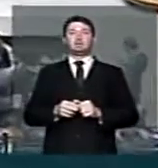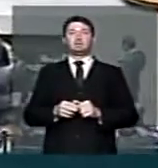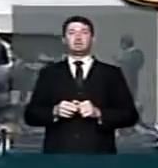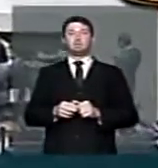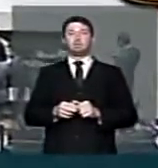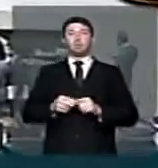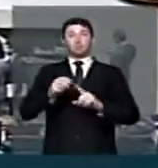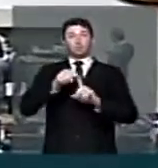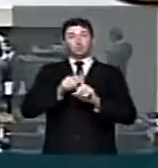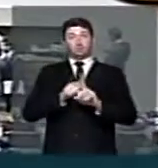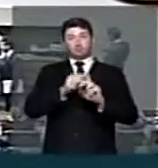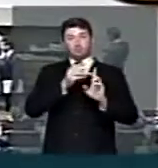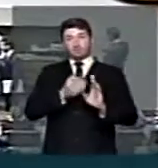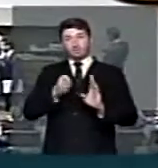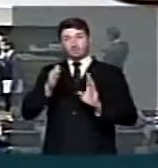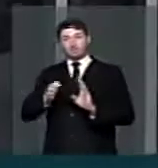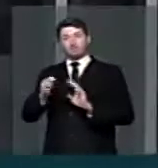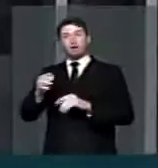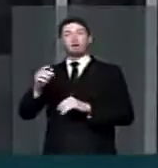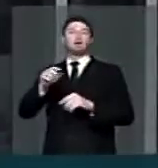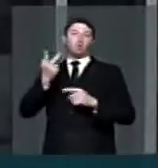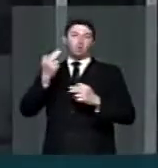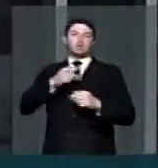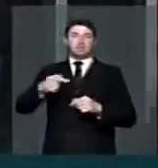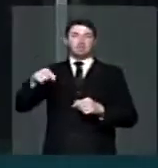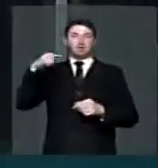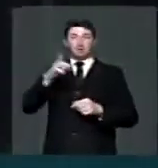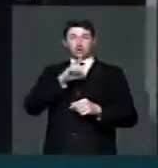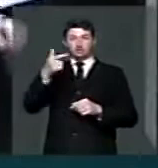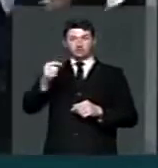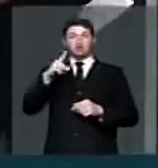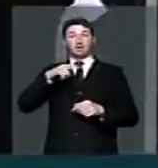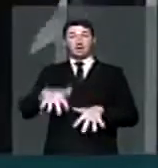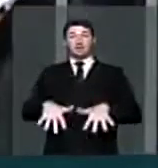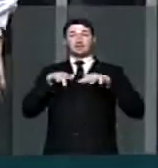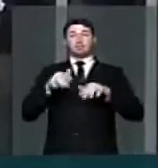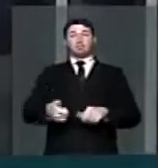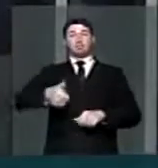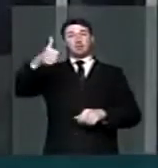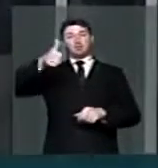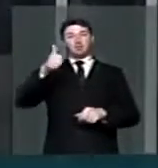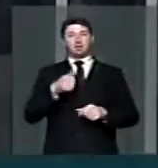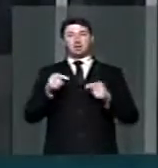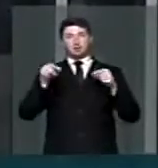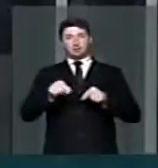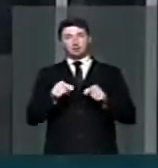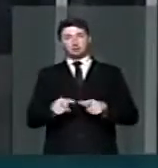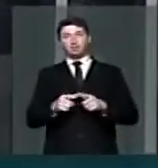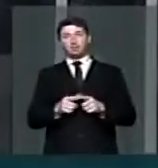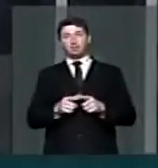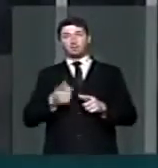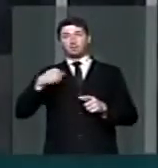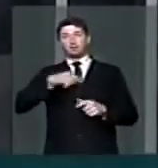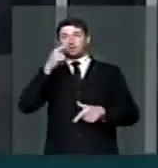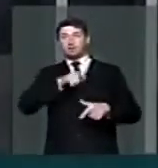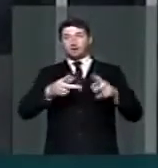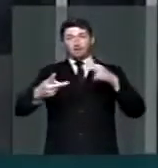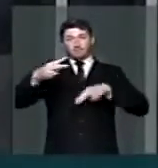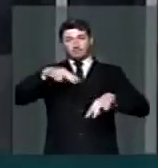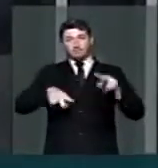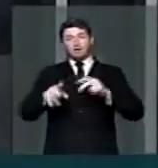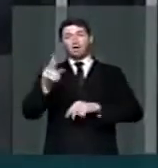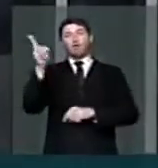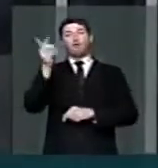do mês, terça-feira que vem, dia 20, terá a primeira sessão acerca disso para analisar os